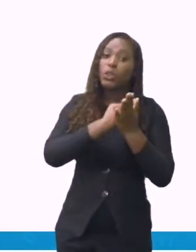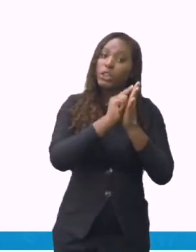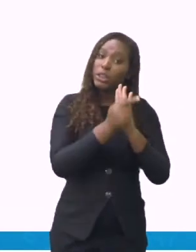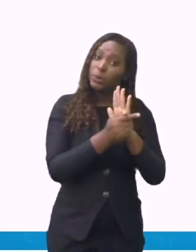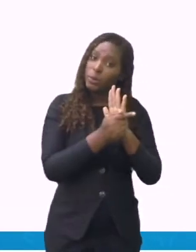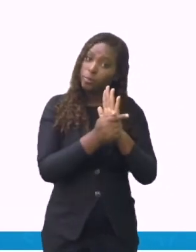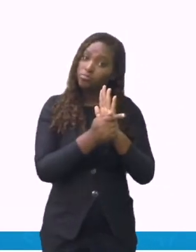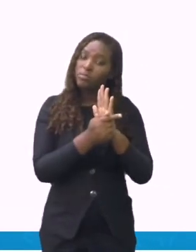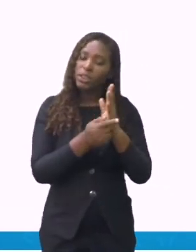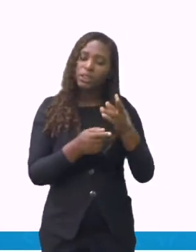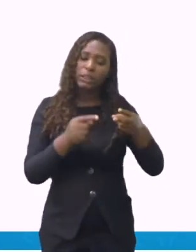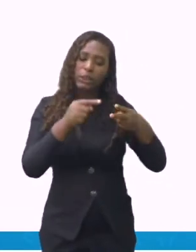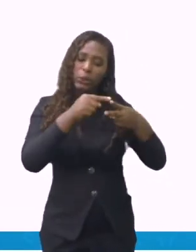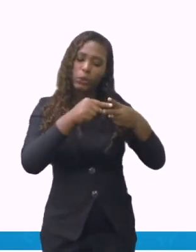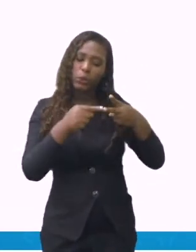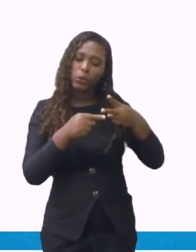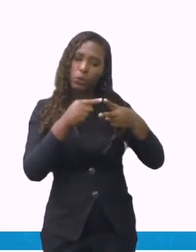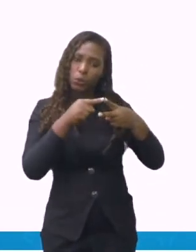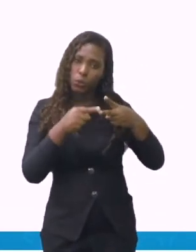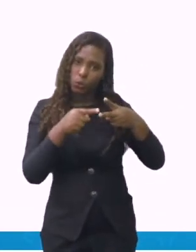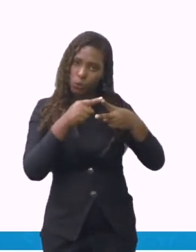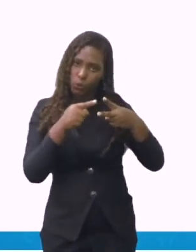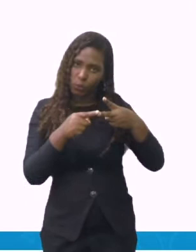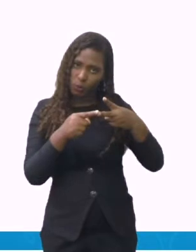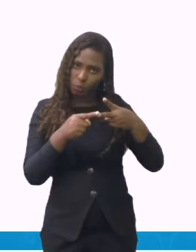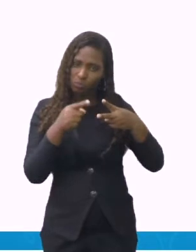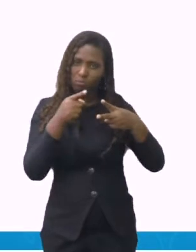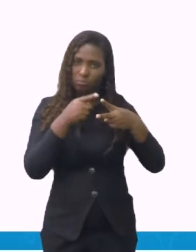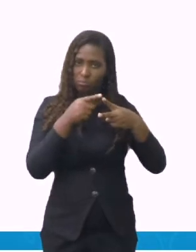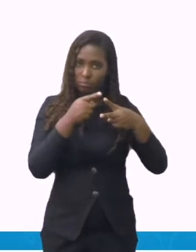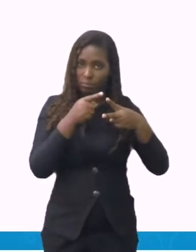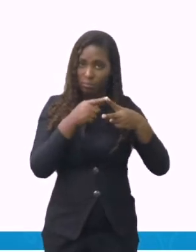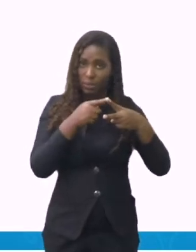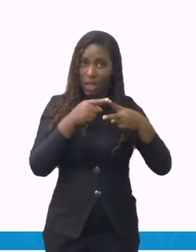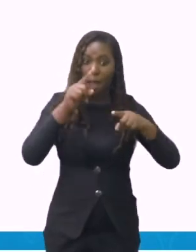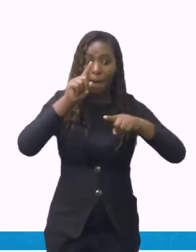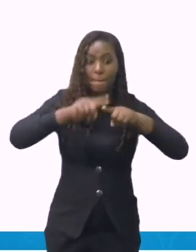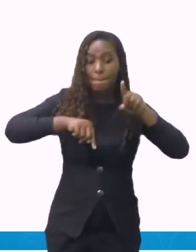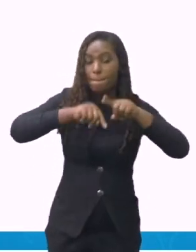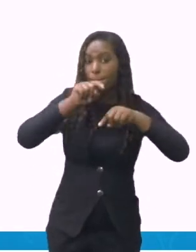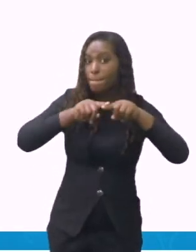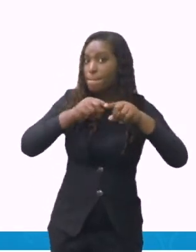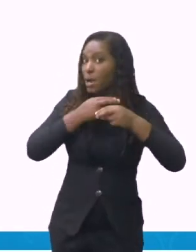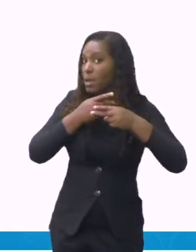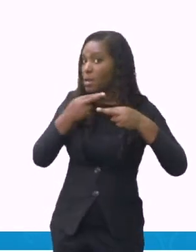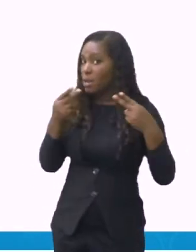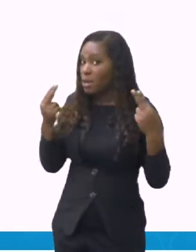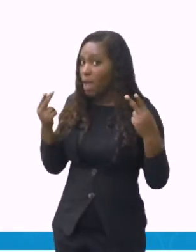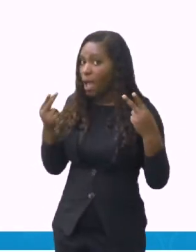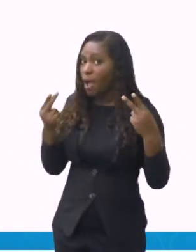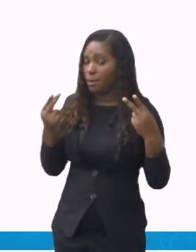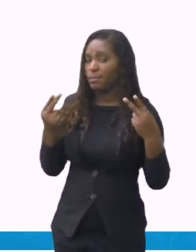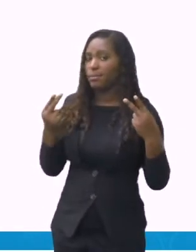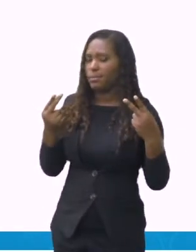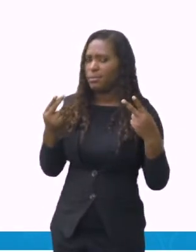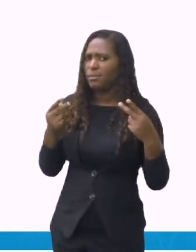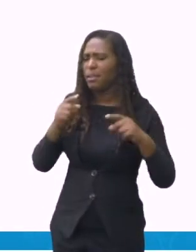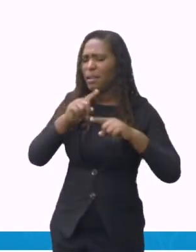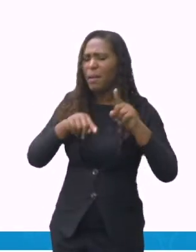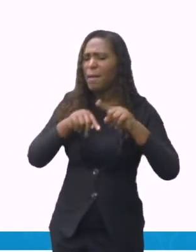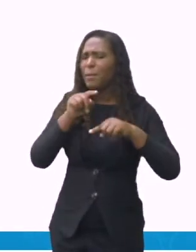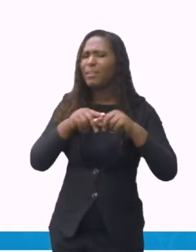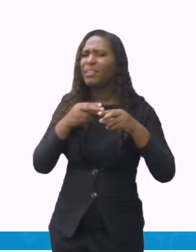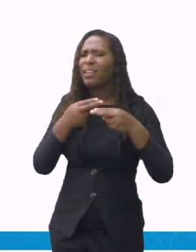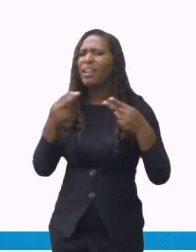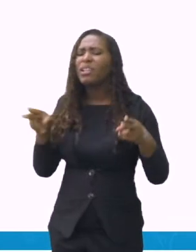Uma parte são os ingredientes. A gente não pode esquecer de colocar o título da receita. O que vai se